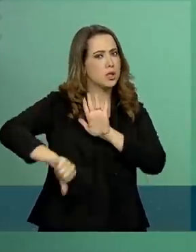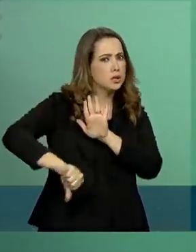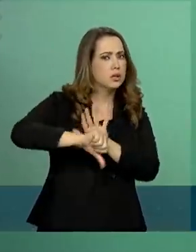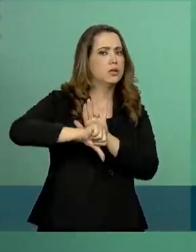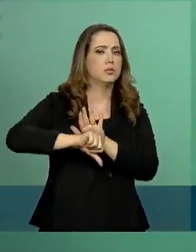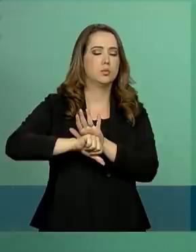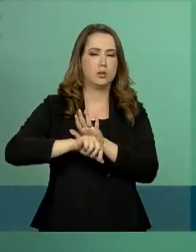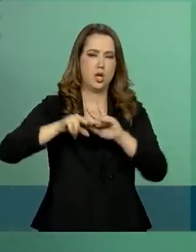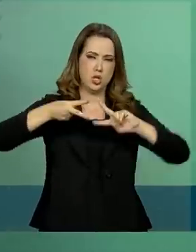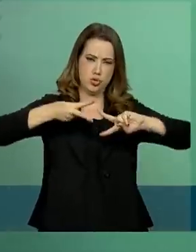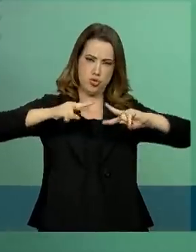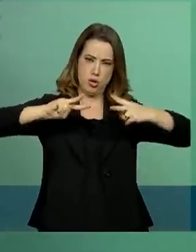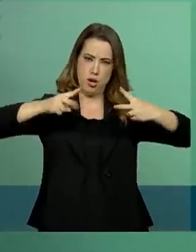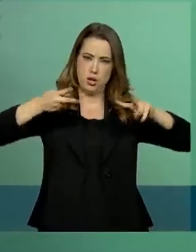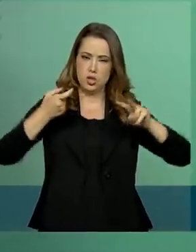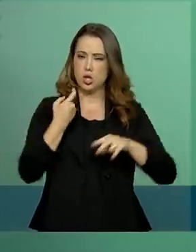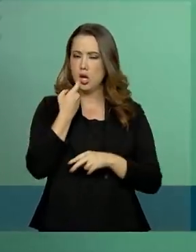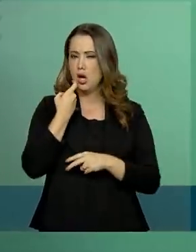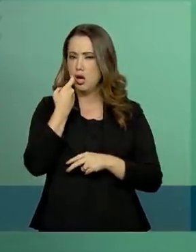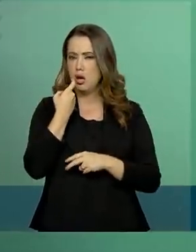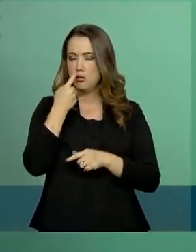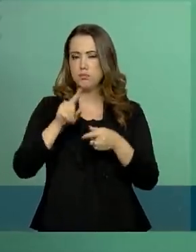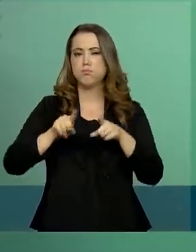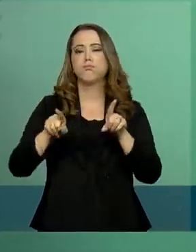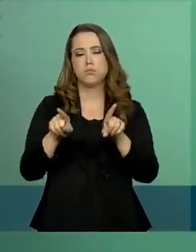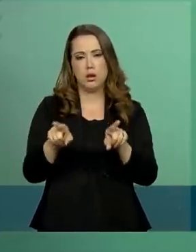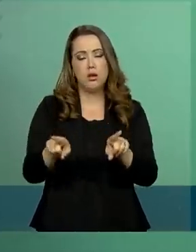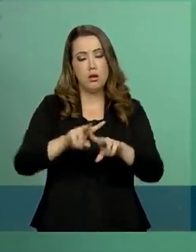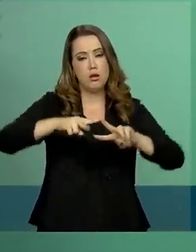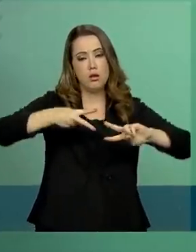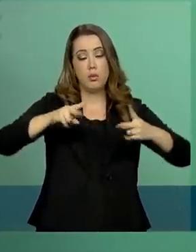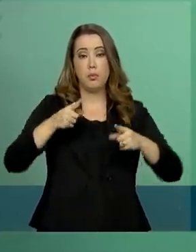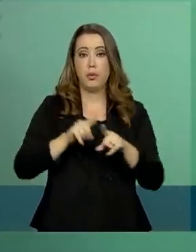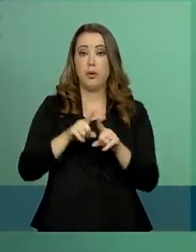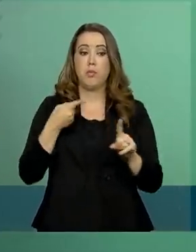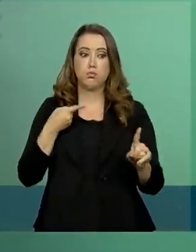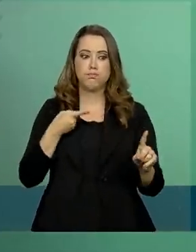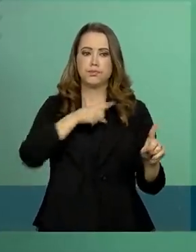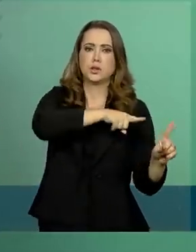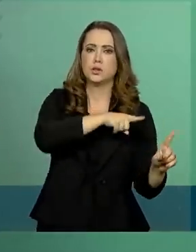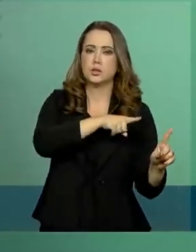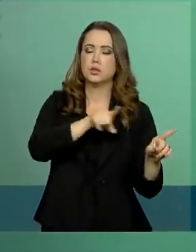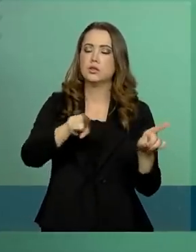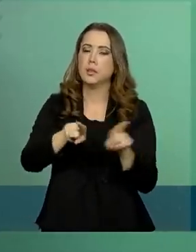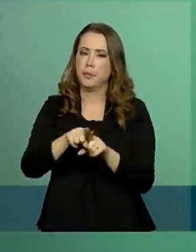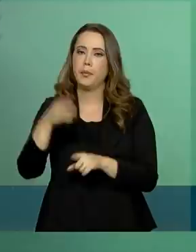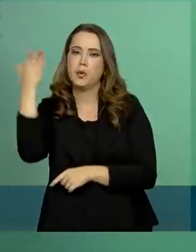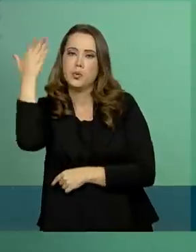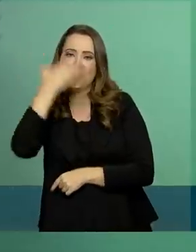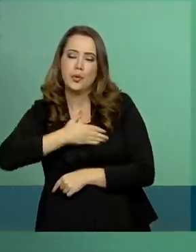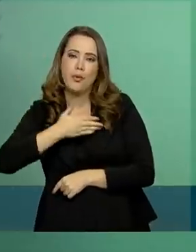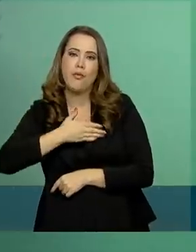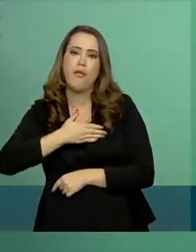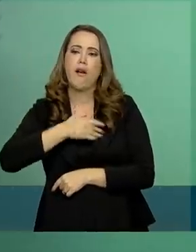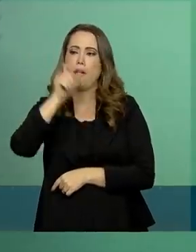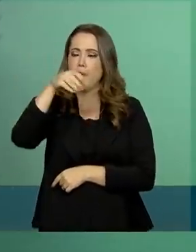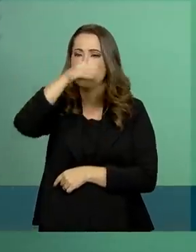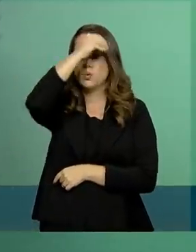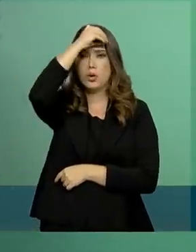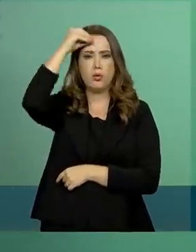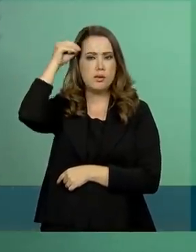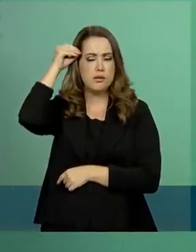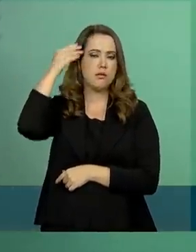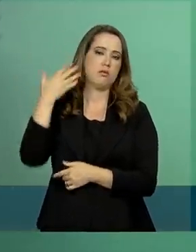Nacional de Perfis Genéticos, além de ter um lado acusatório, pode comprovar a inocência de um